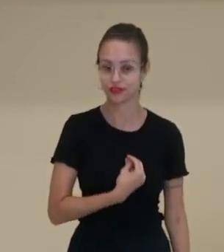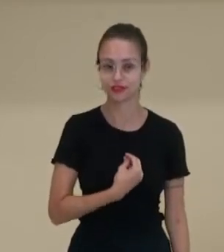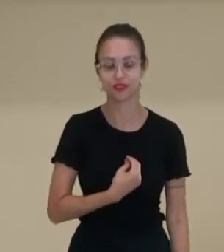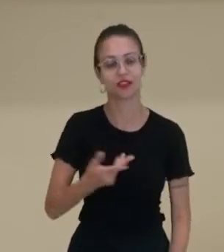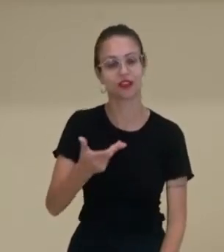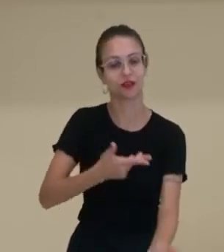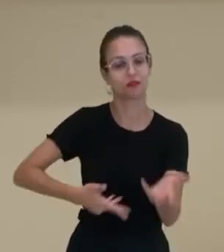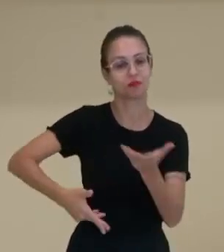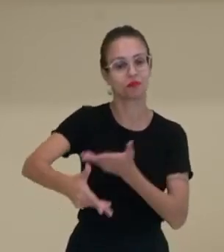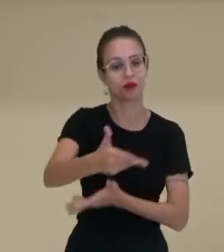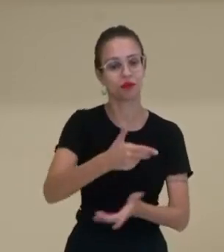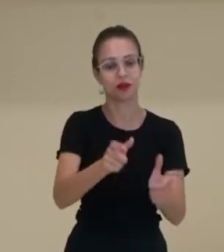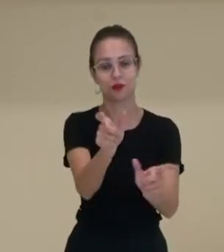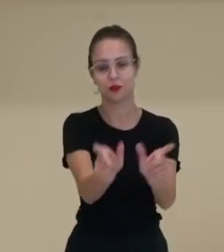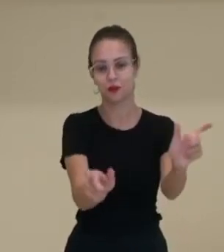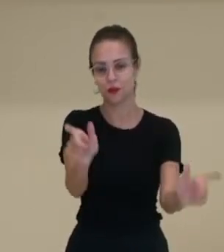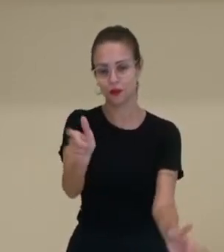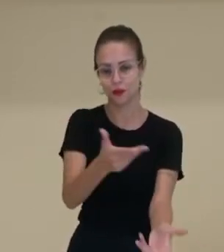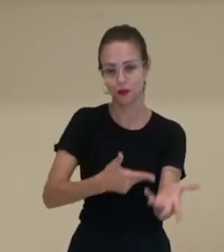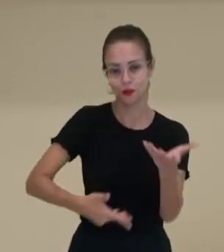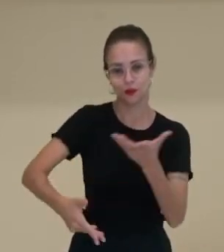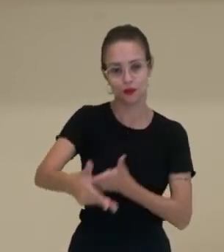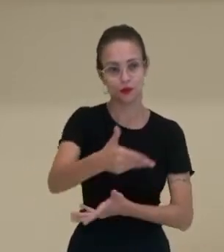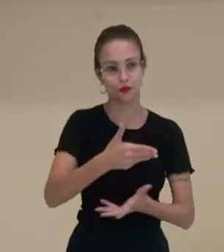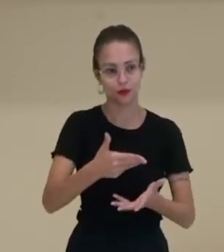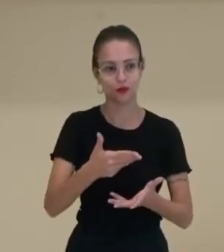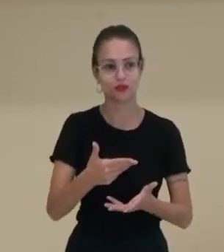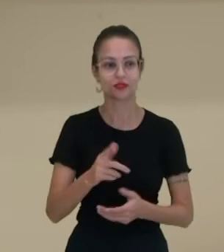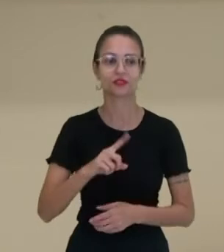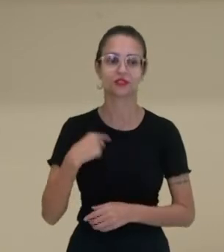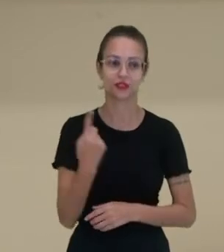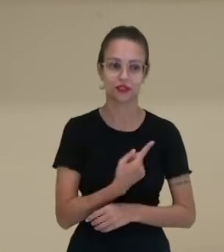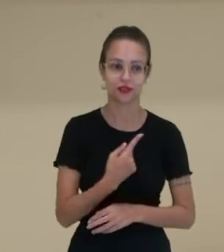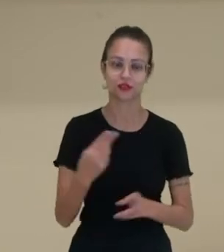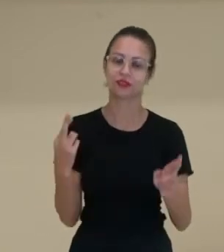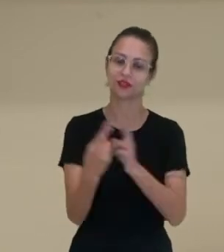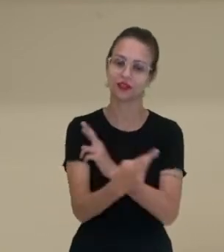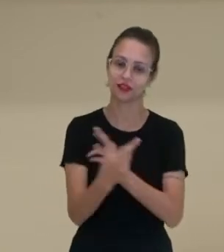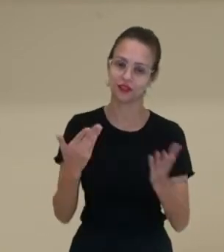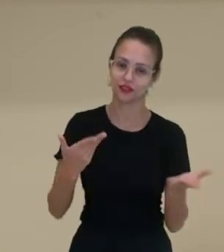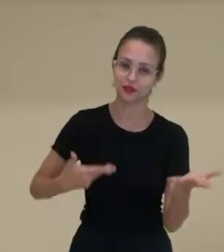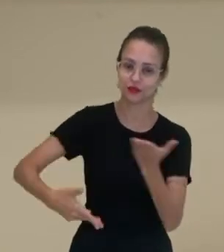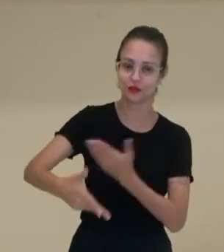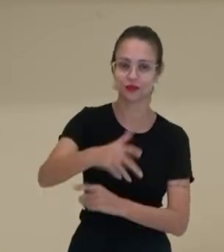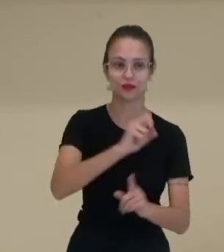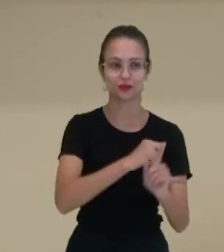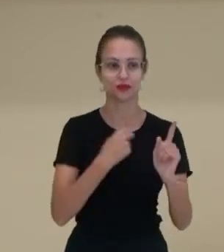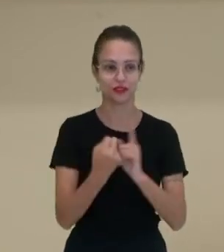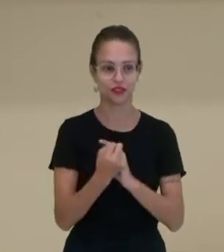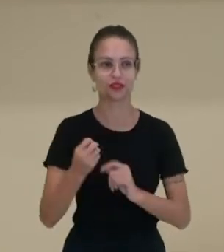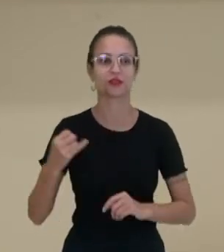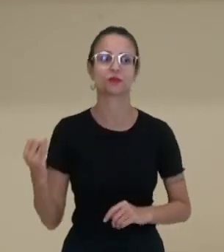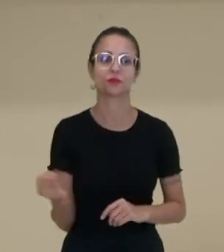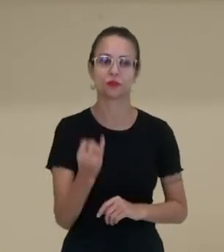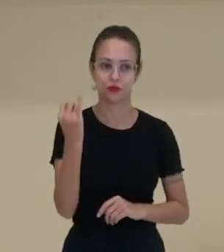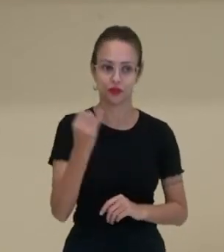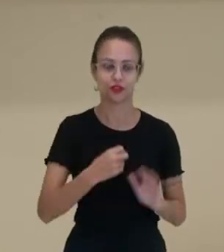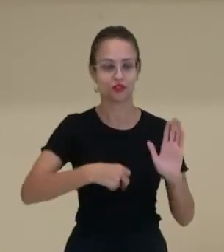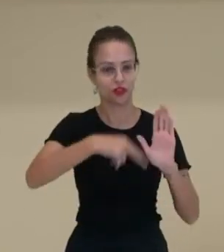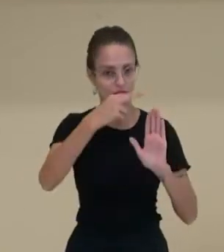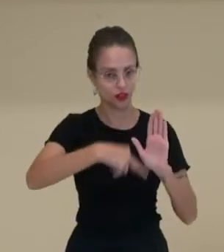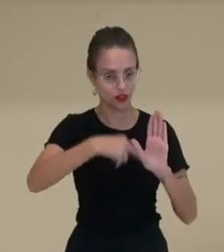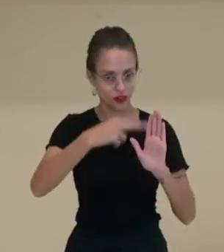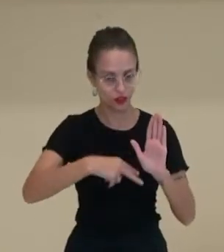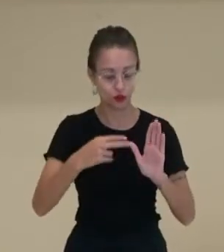interagir com o outro, né? Nas nossas inter-relações sociais. Então, é muito importante a leitura,